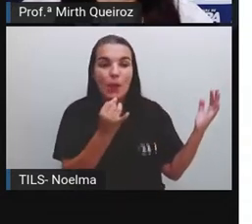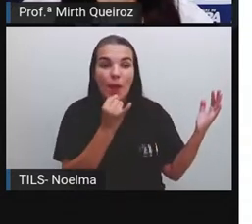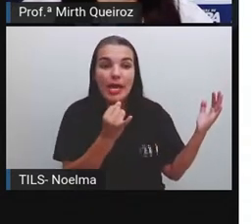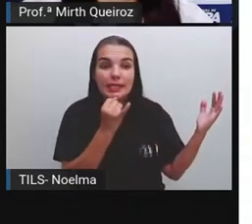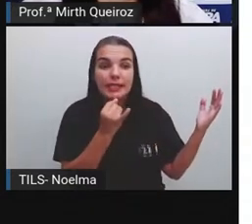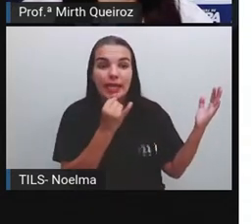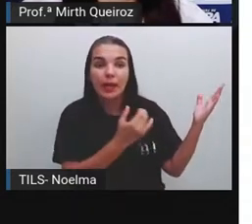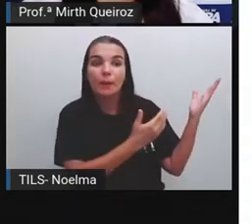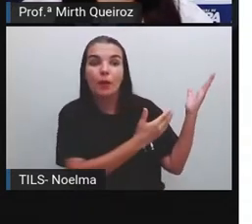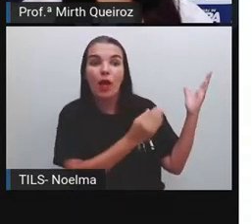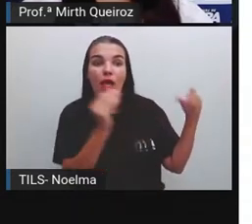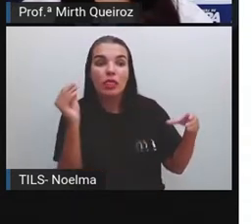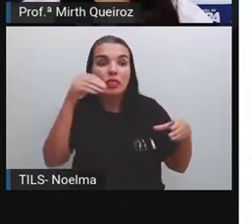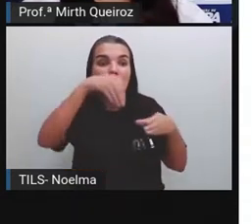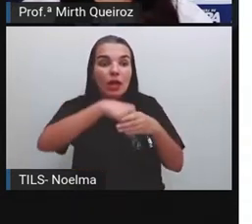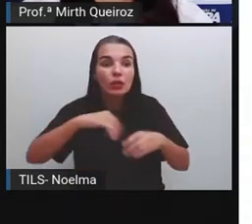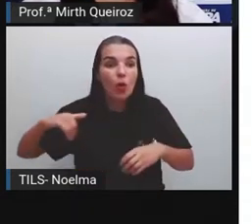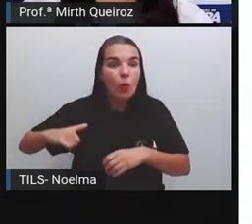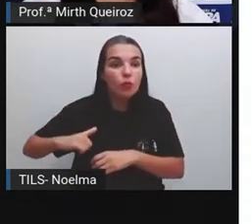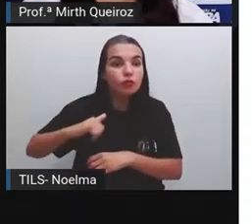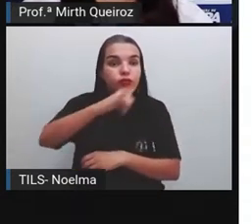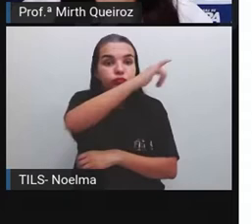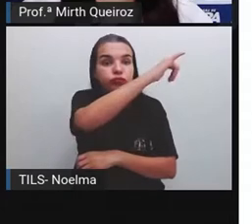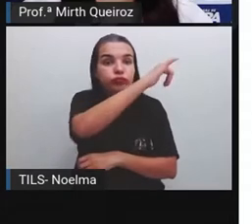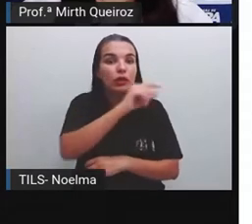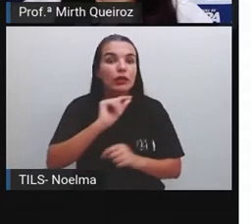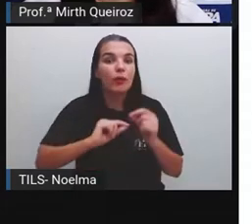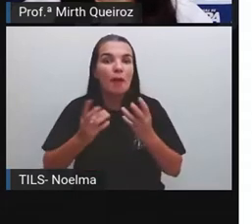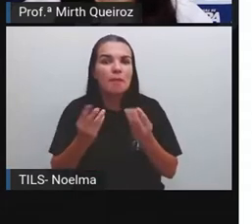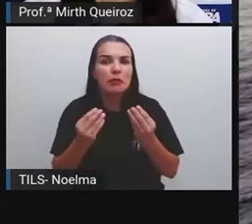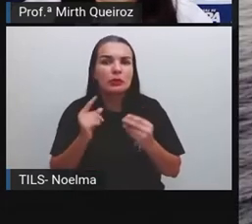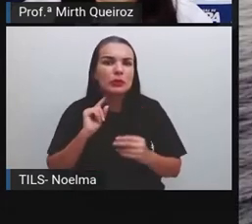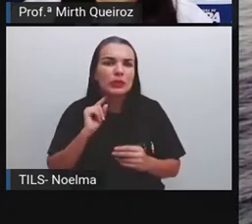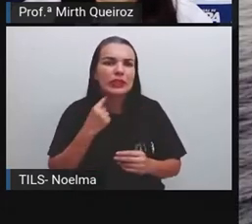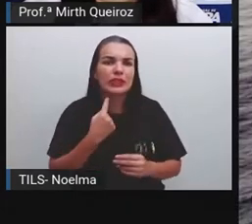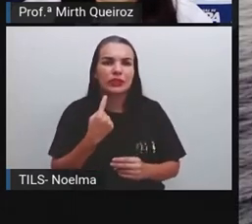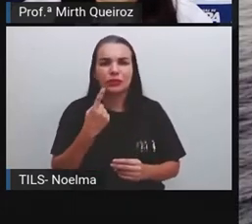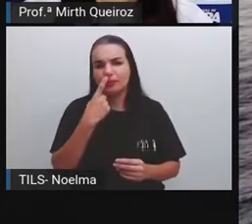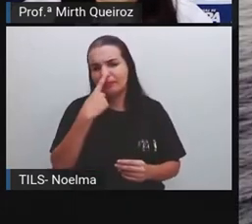resíduos gerados dentro de um aeroporto. Olha só a quantidade de lixo.